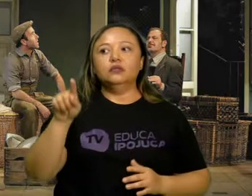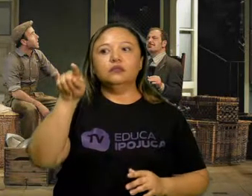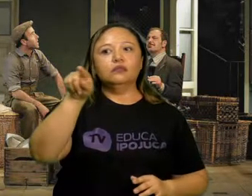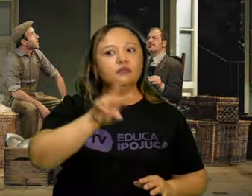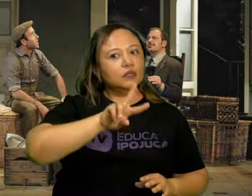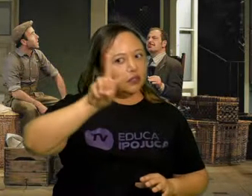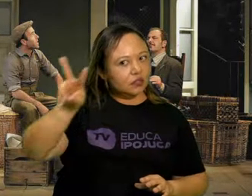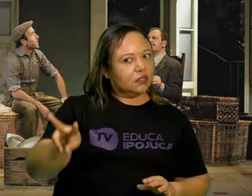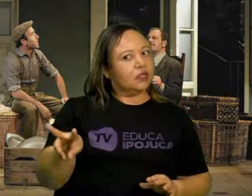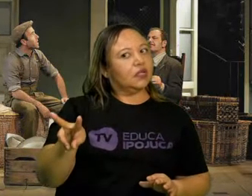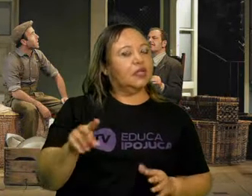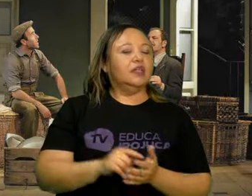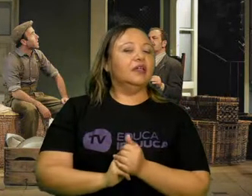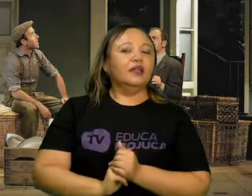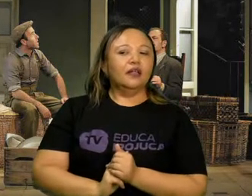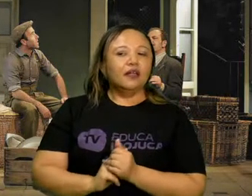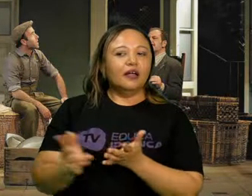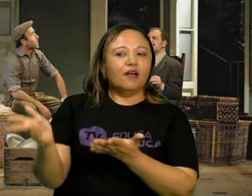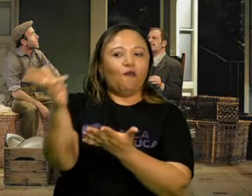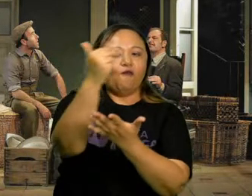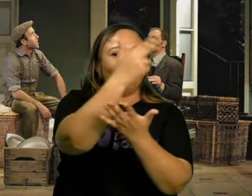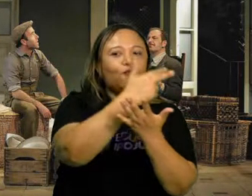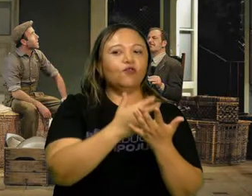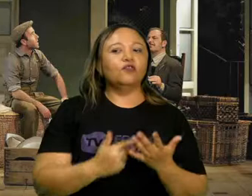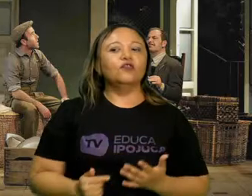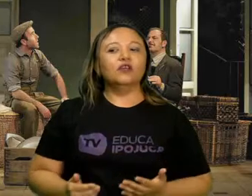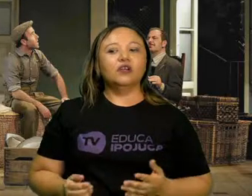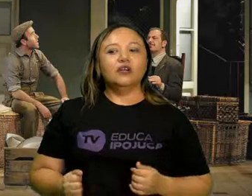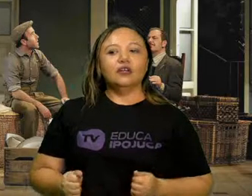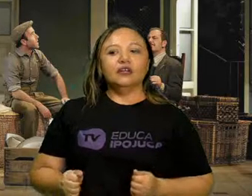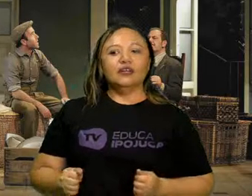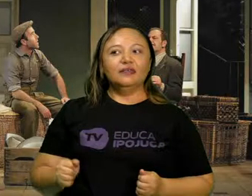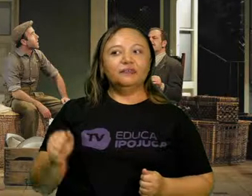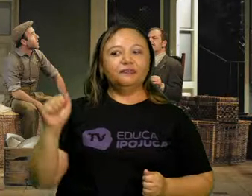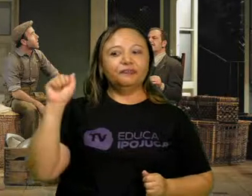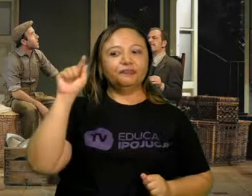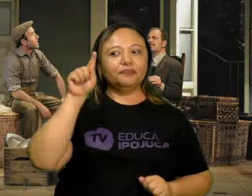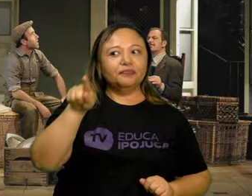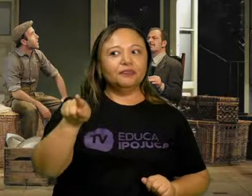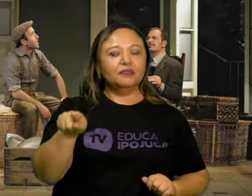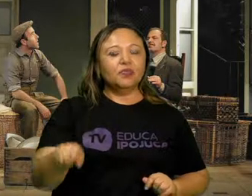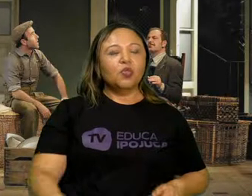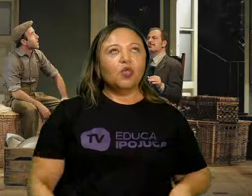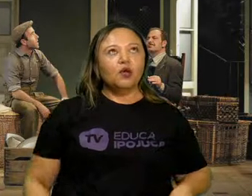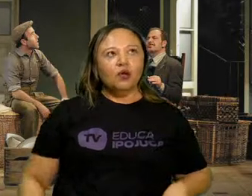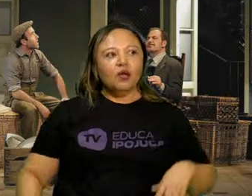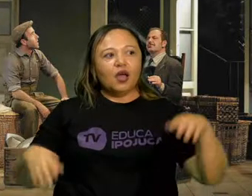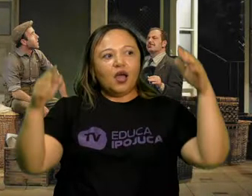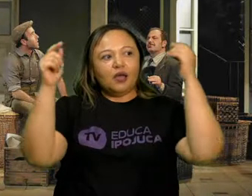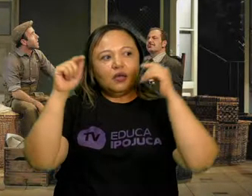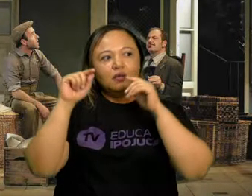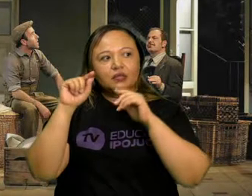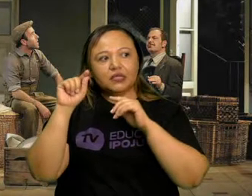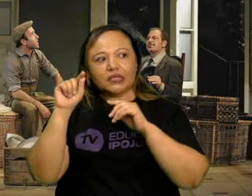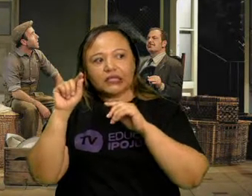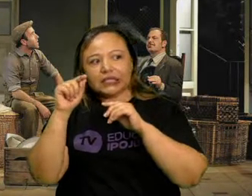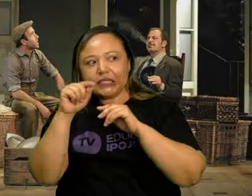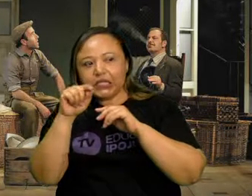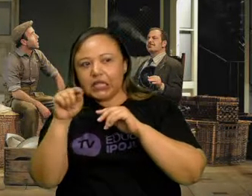Vejam, nesta foto que vai entrar em close agora, entrou. Nós já vemos aqui, ó,